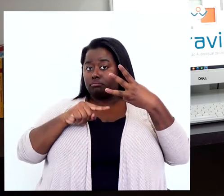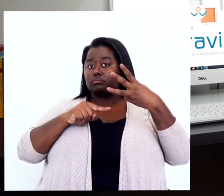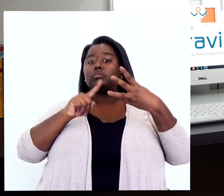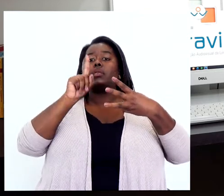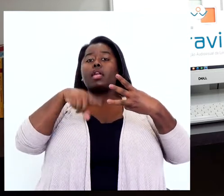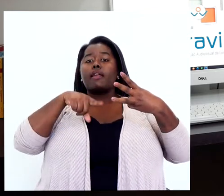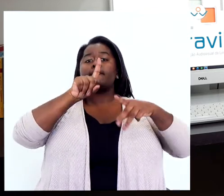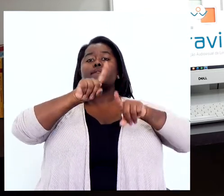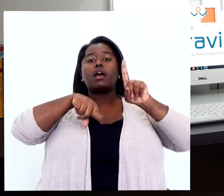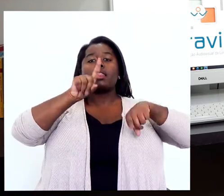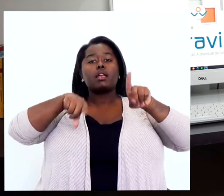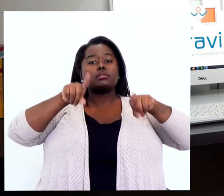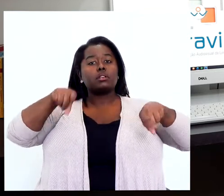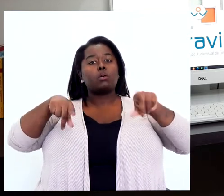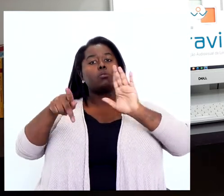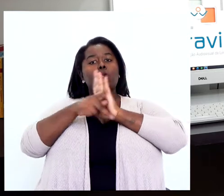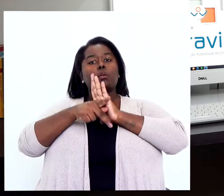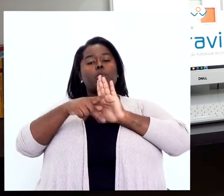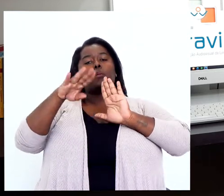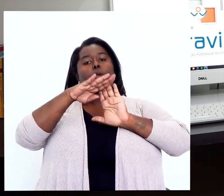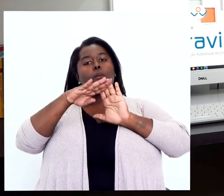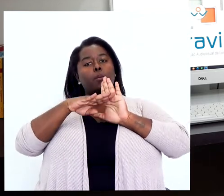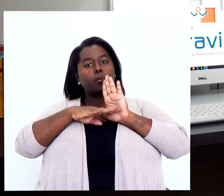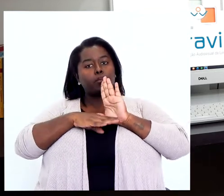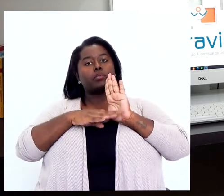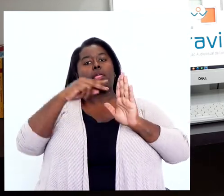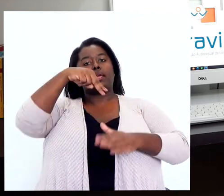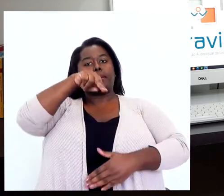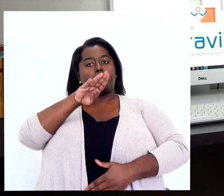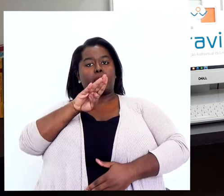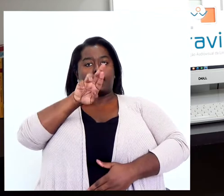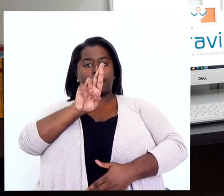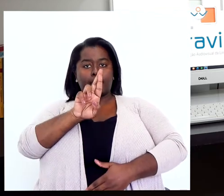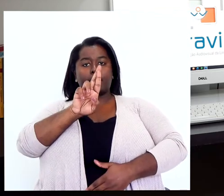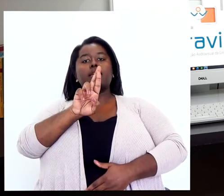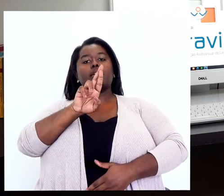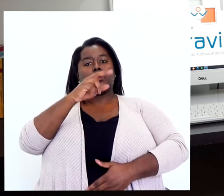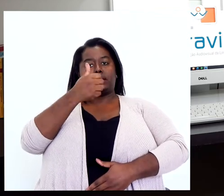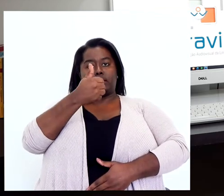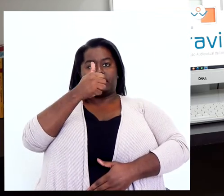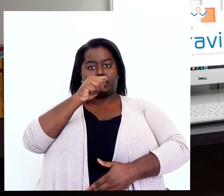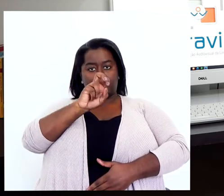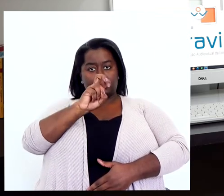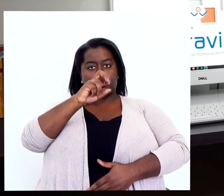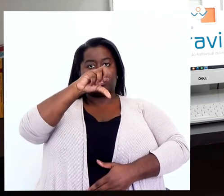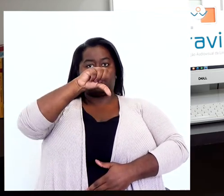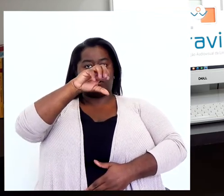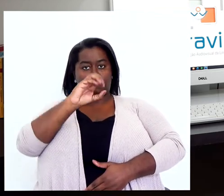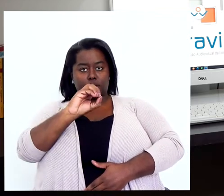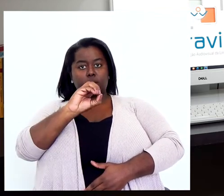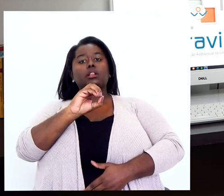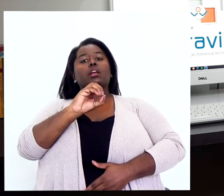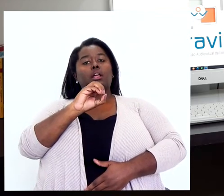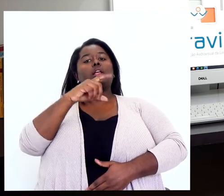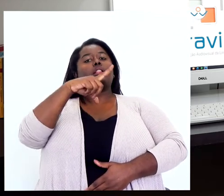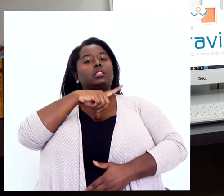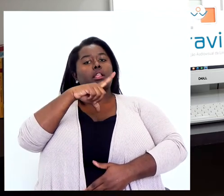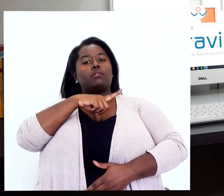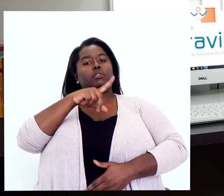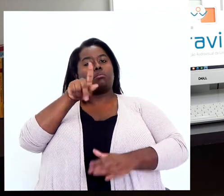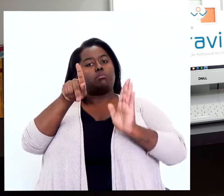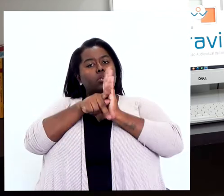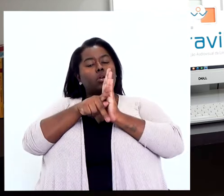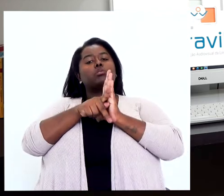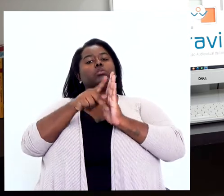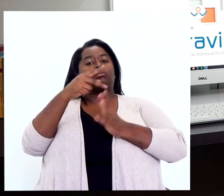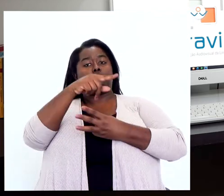baseadas, foram variações da proposta da NBR 15290, da Associação Brasileira de Normas Técnicas. Nós fizemos